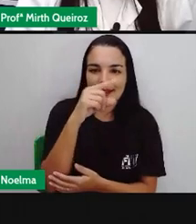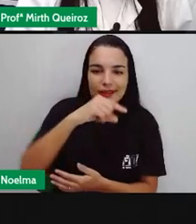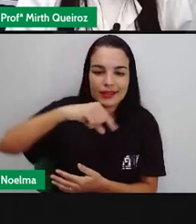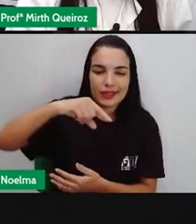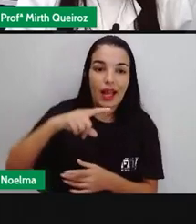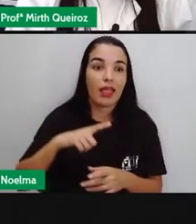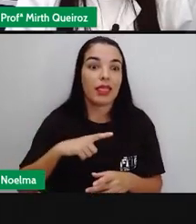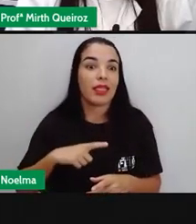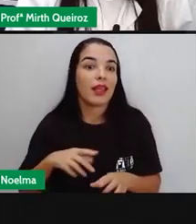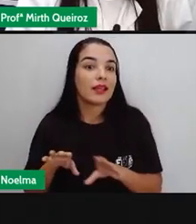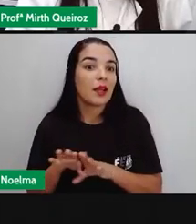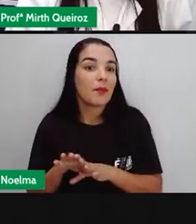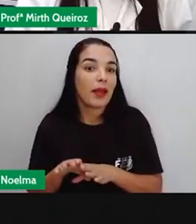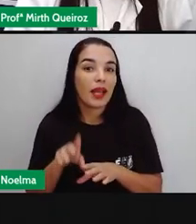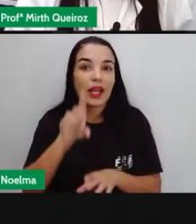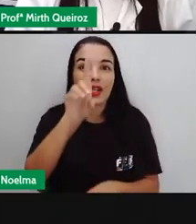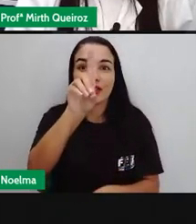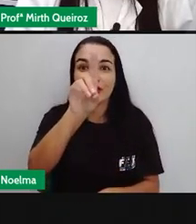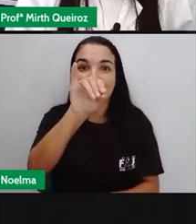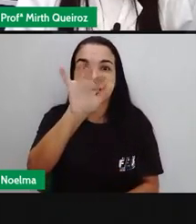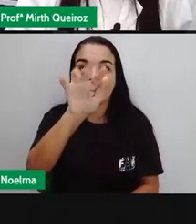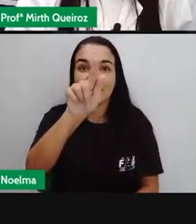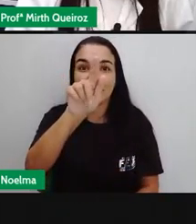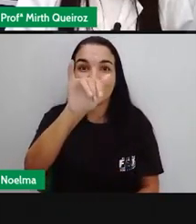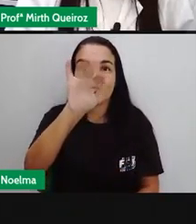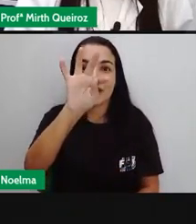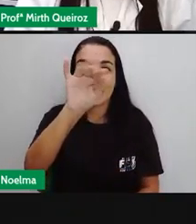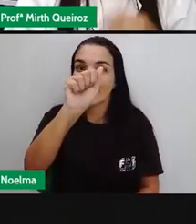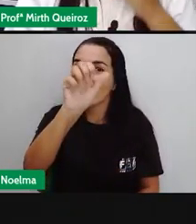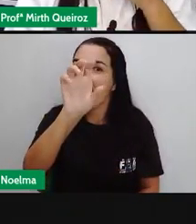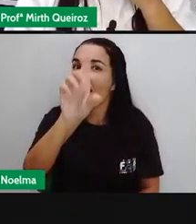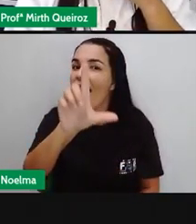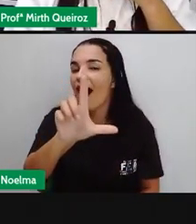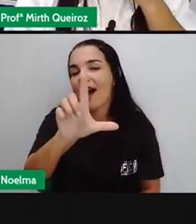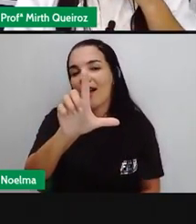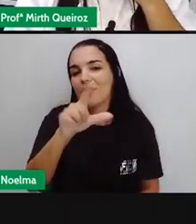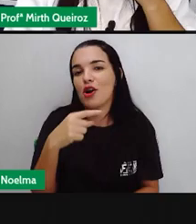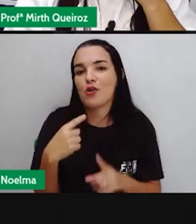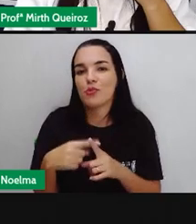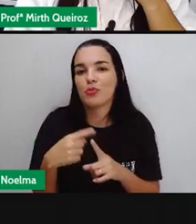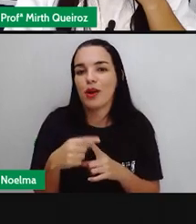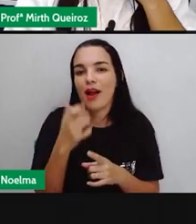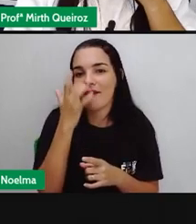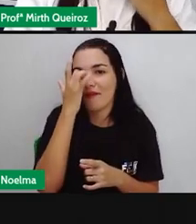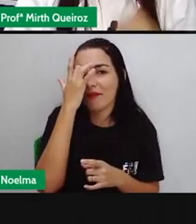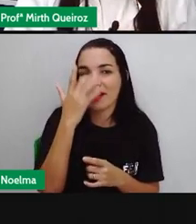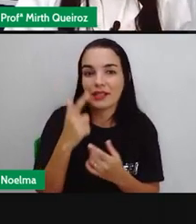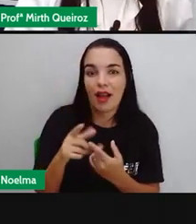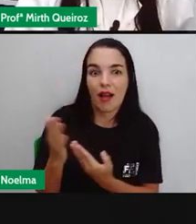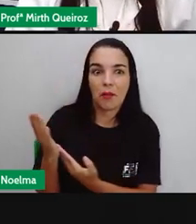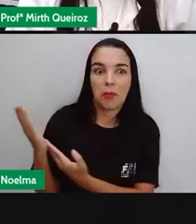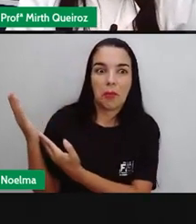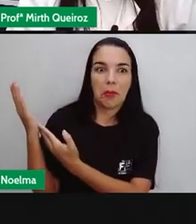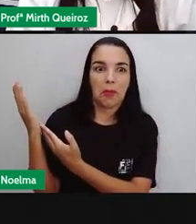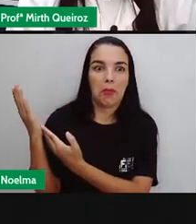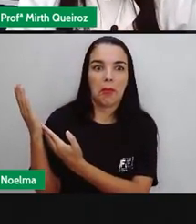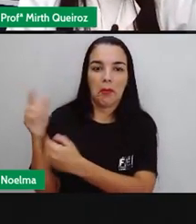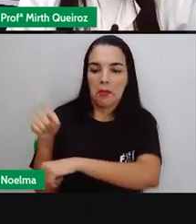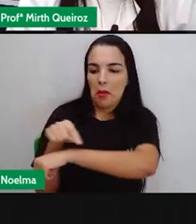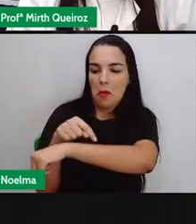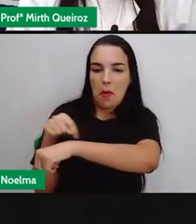tem os relógios digitais também E ainda nós temos aqui Esse relógio Que ele ainda é mais Mais